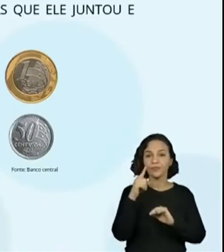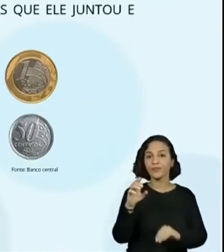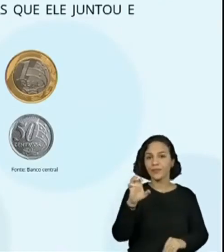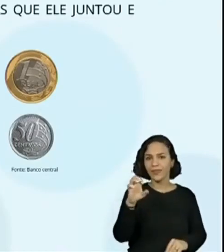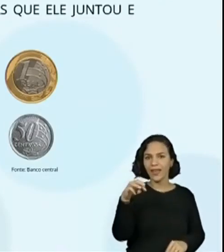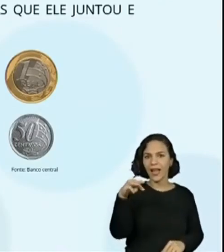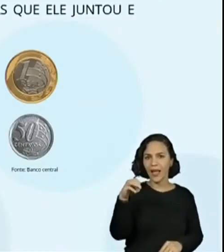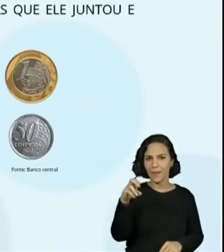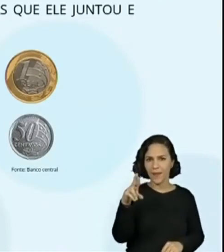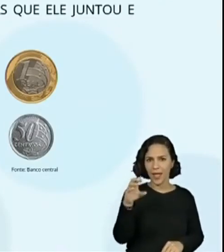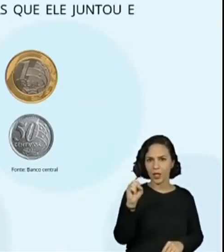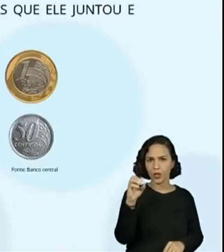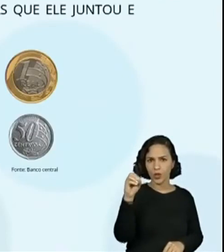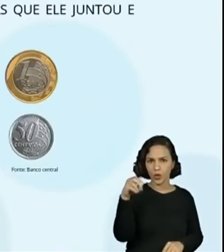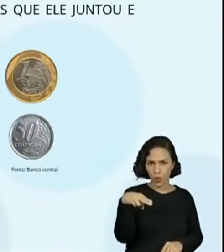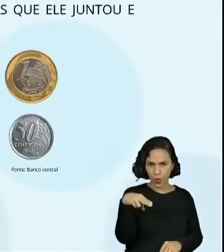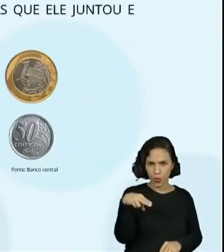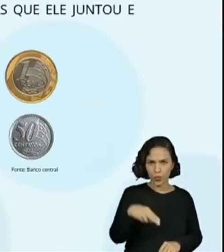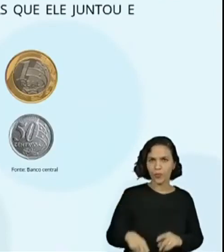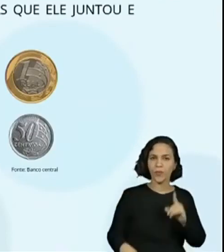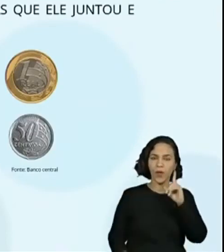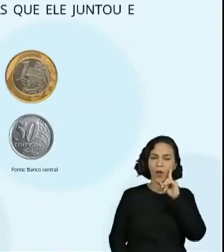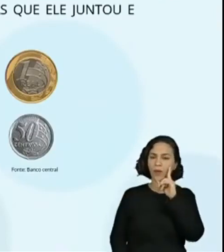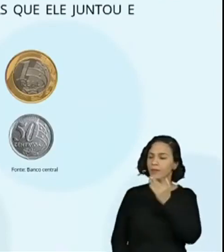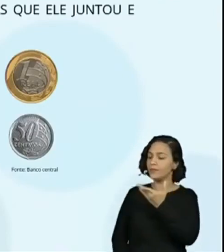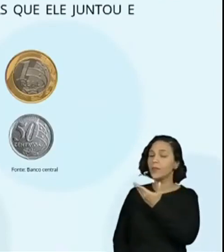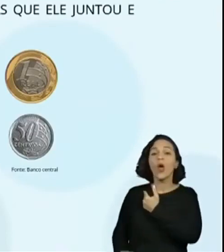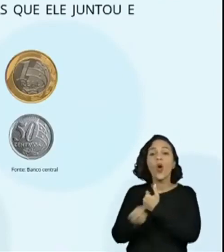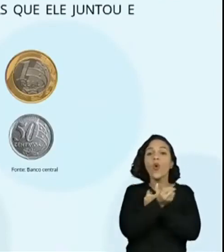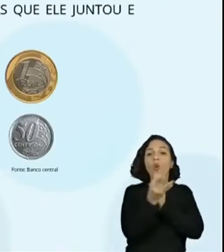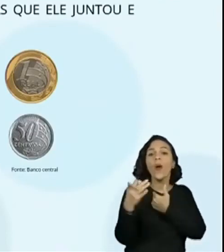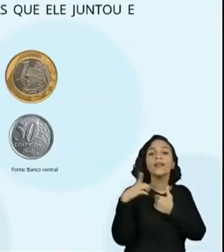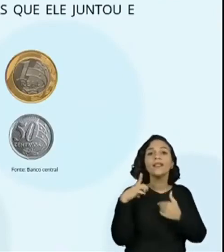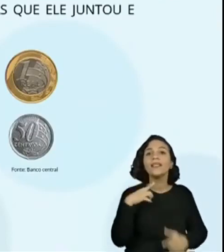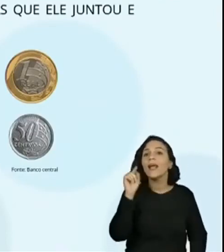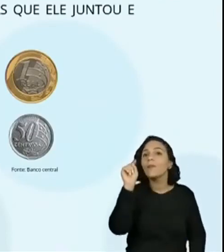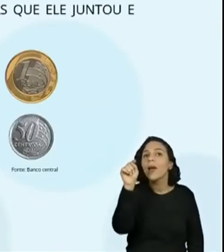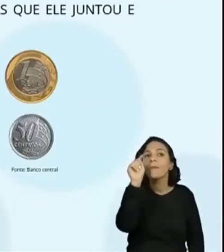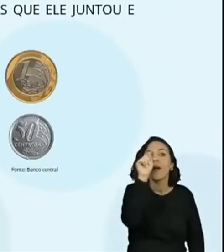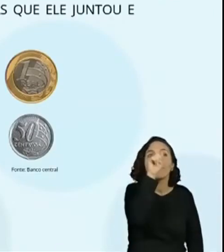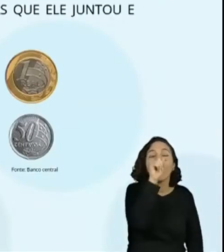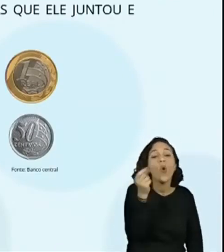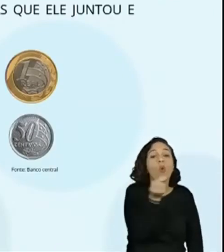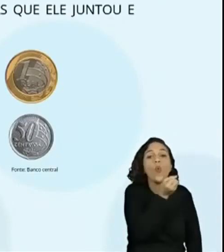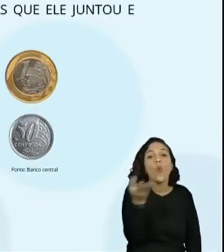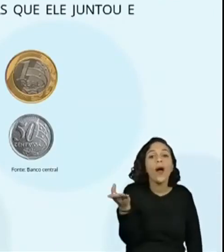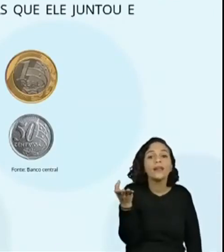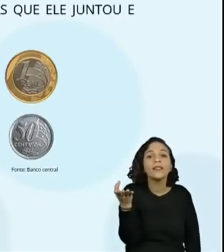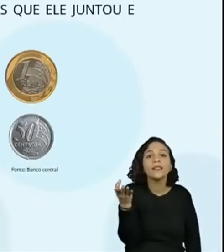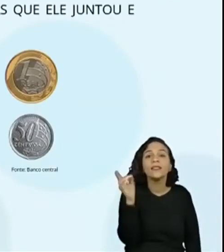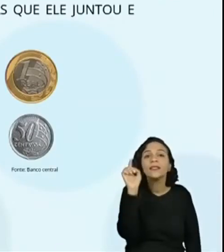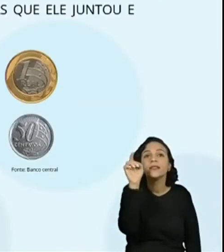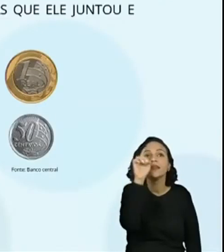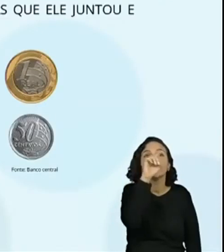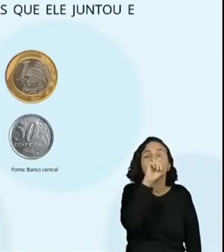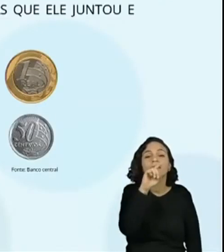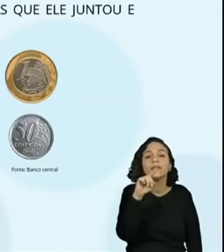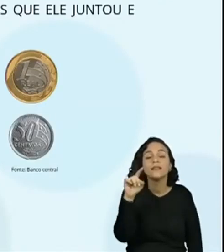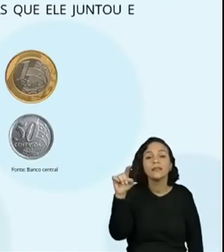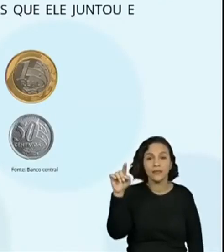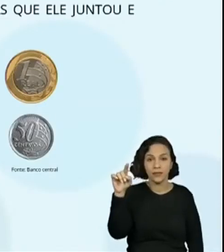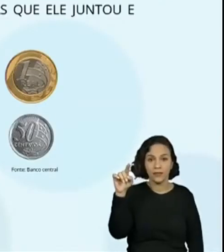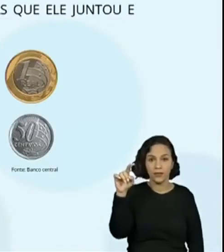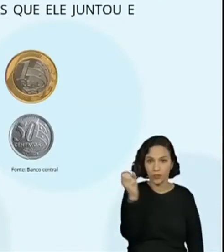juntou? Vocês conseguem contar, crianças? Quantas moedas o Emerson juntou? É a quantidade